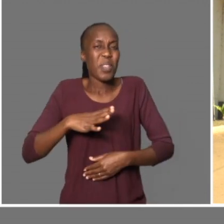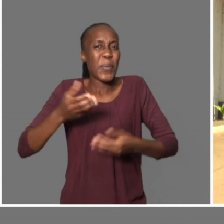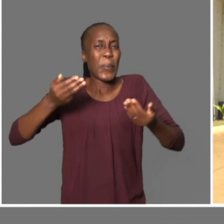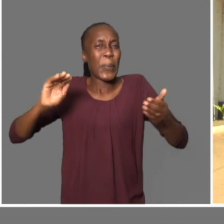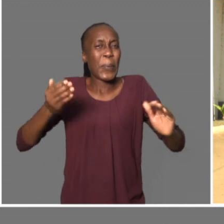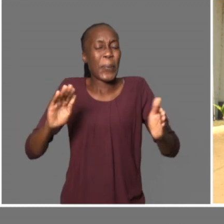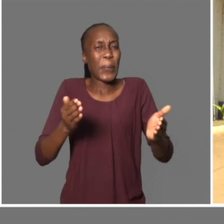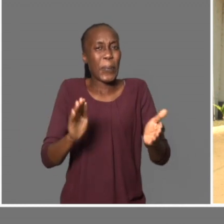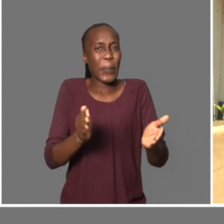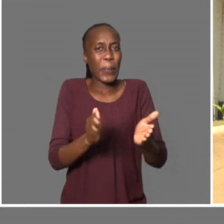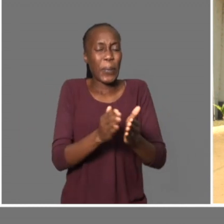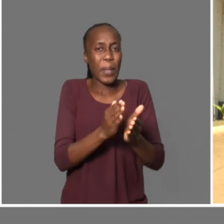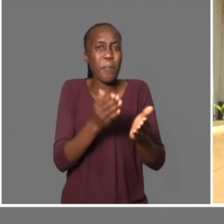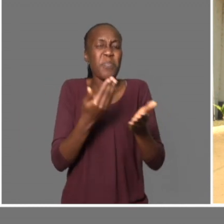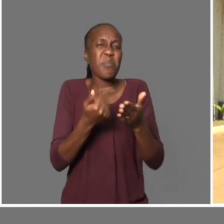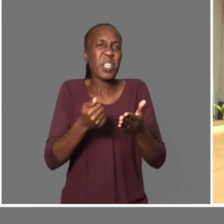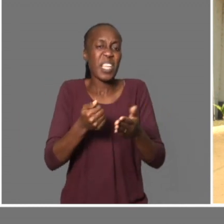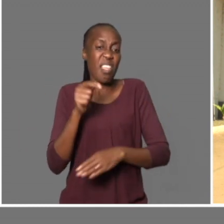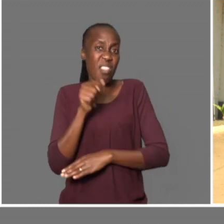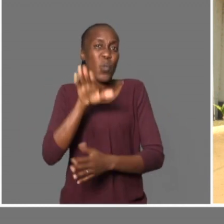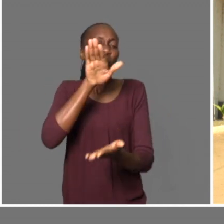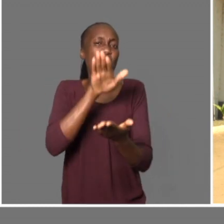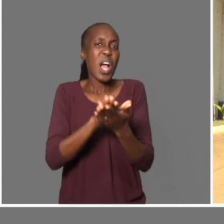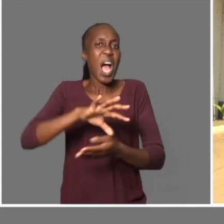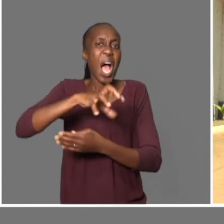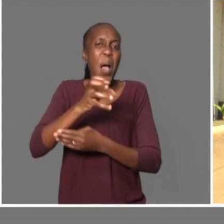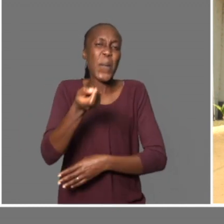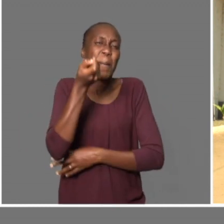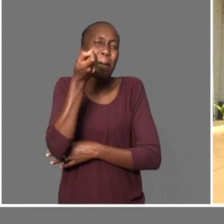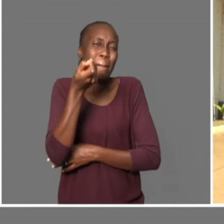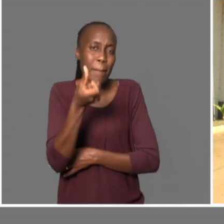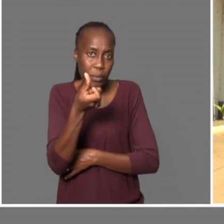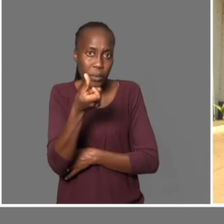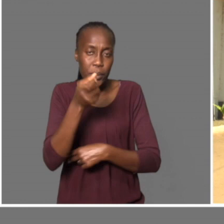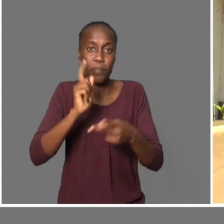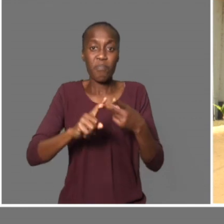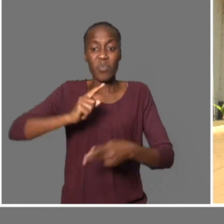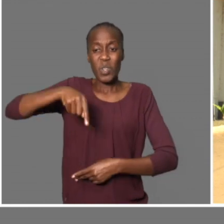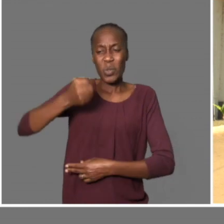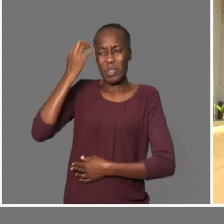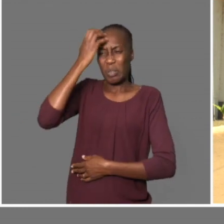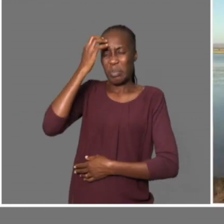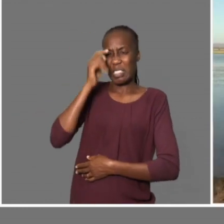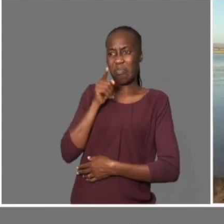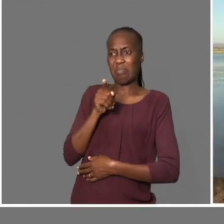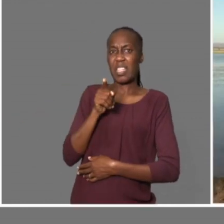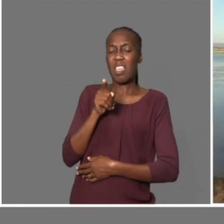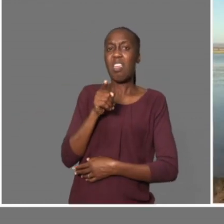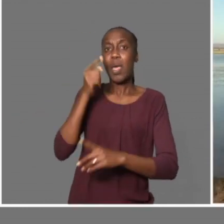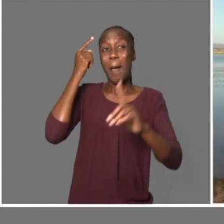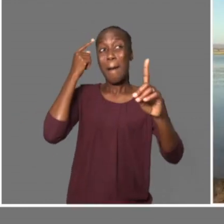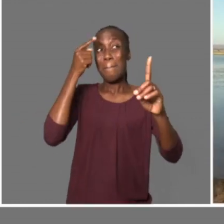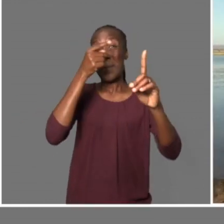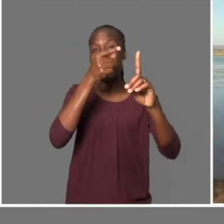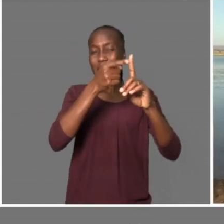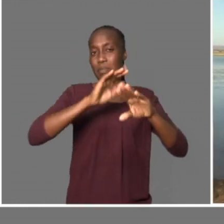partir da parte sul-africana. Então, neste momento, há redução da capacidade de retenção de água